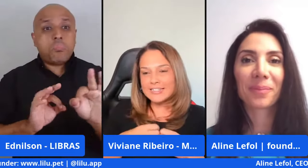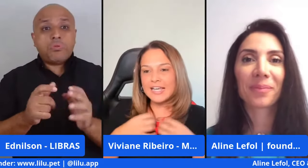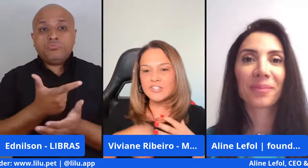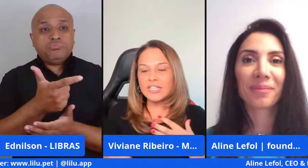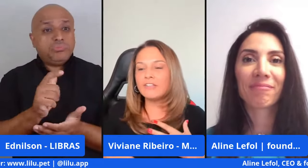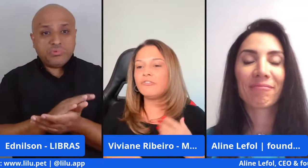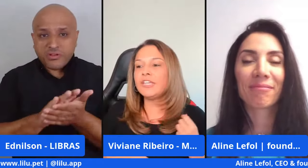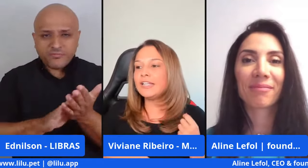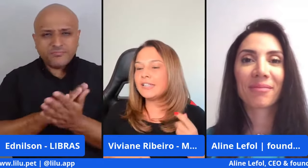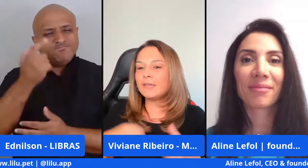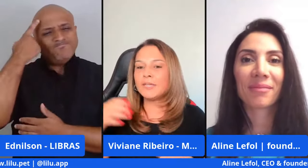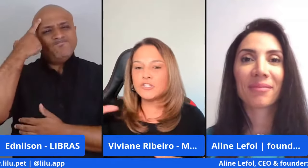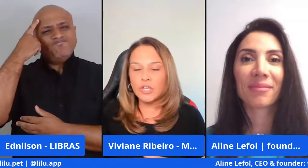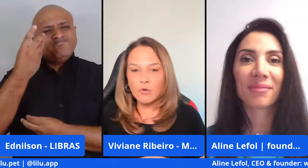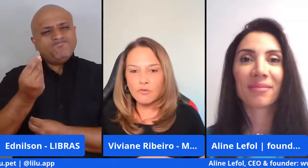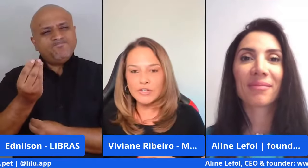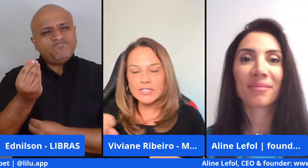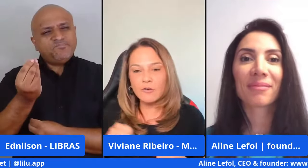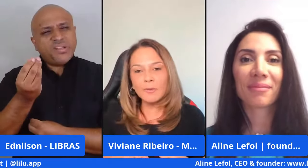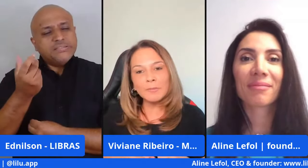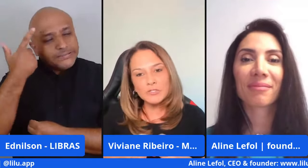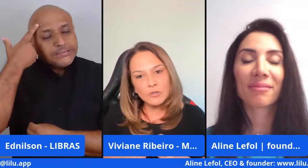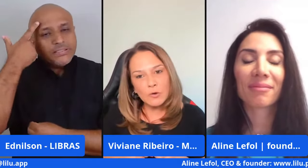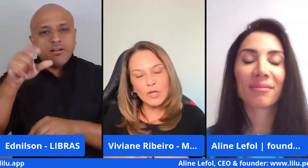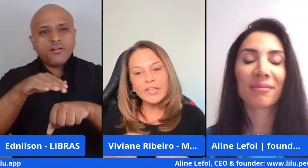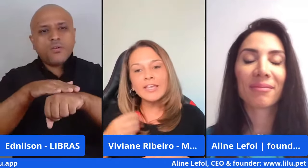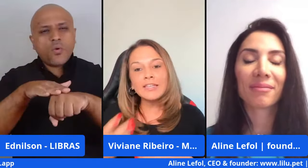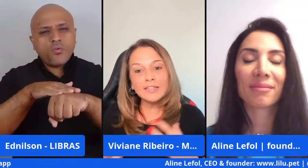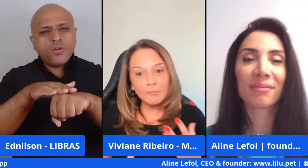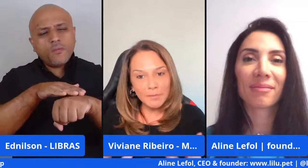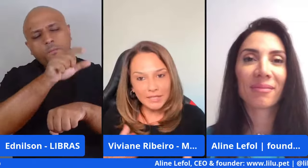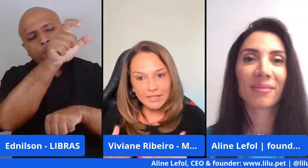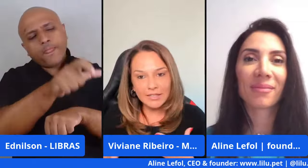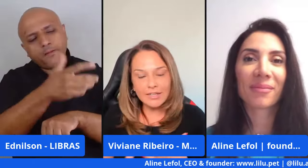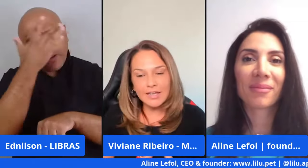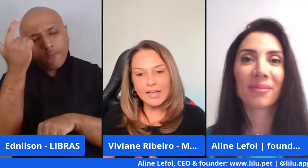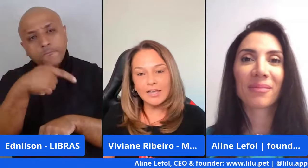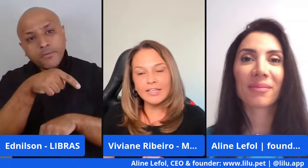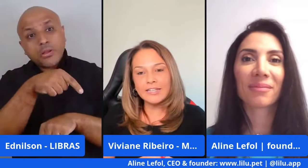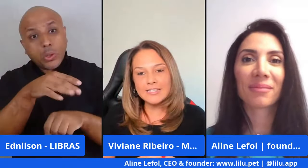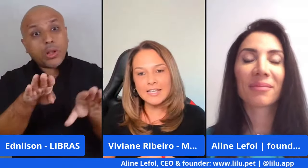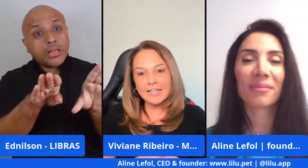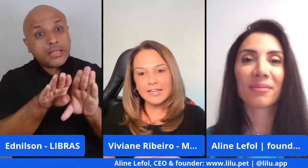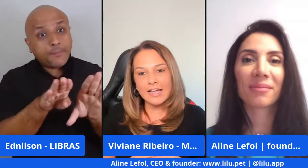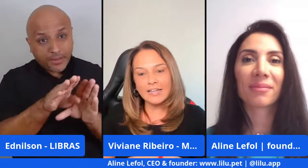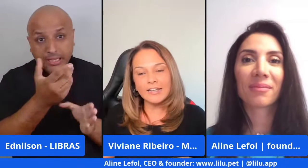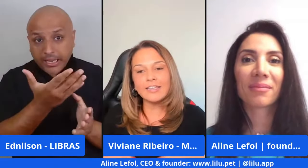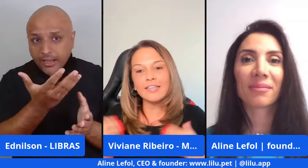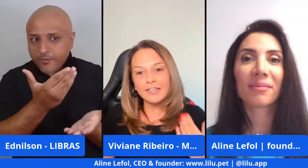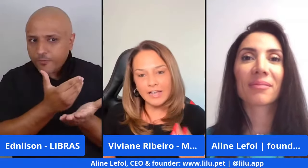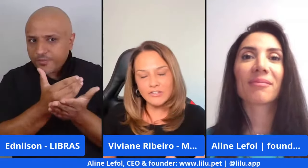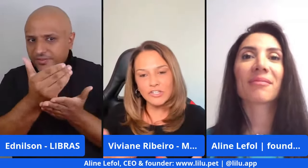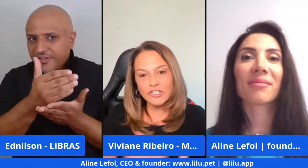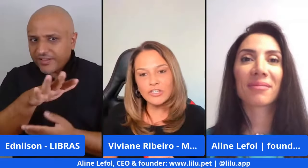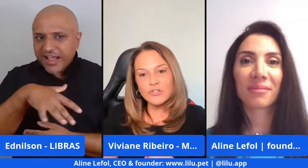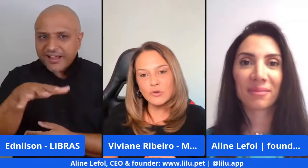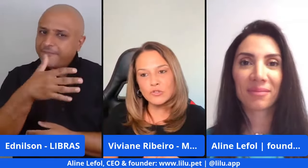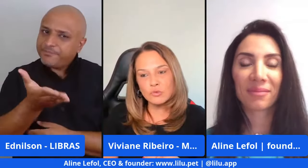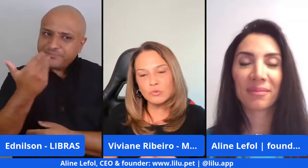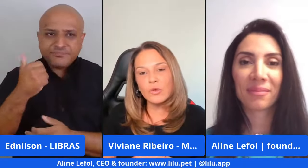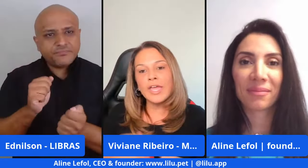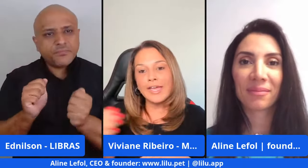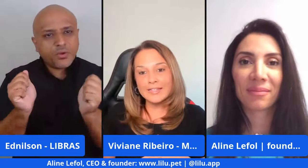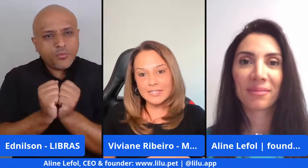Eu tive aquele insight, aquele feeling, de repente eu conversei com uma pessoa que também queria iniciar na área, e a gente